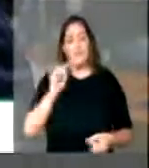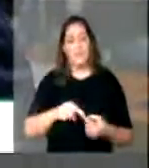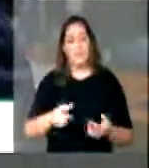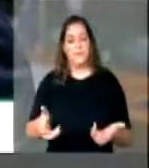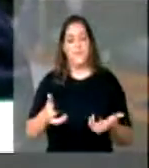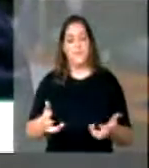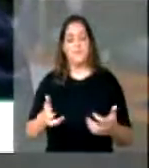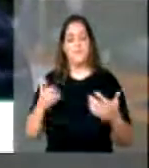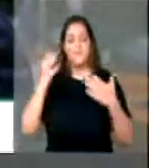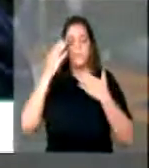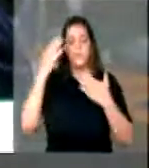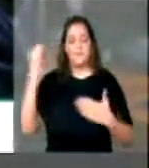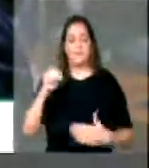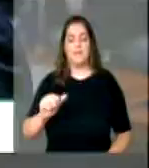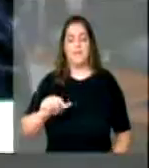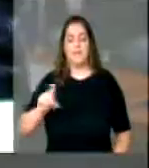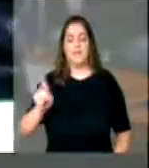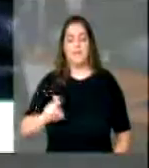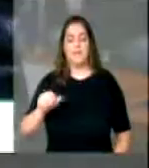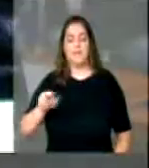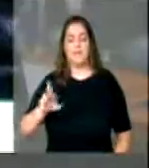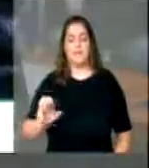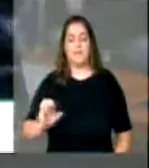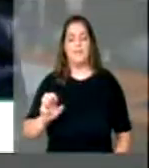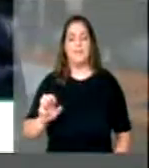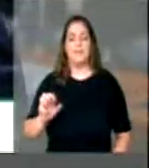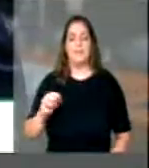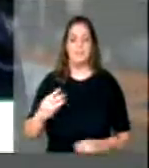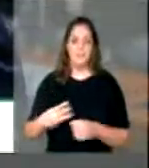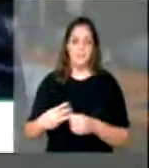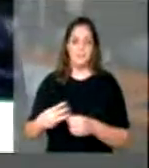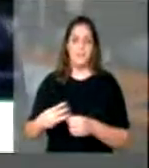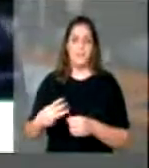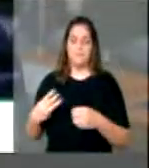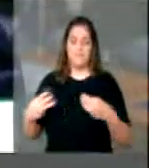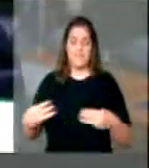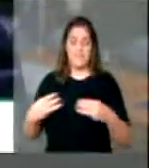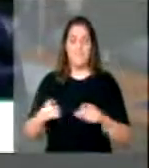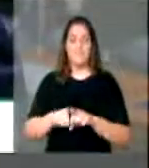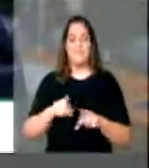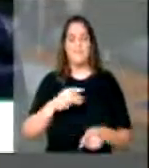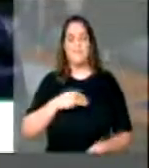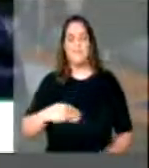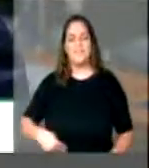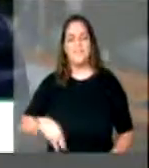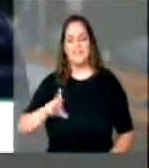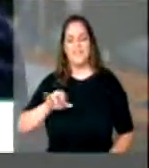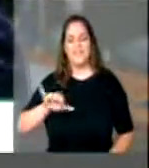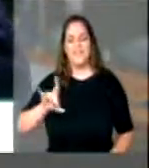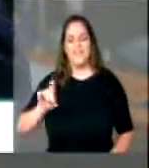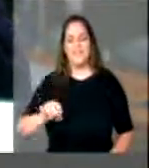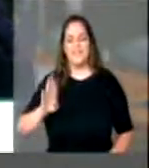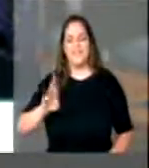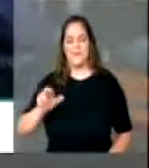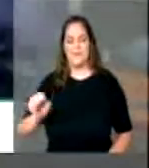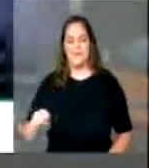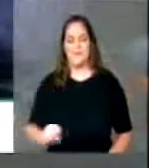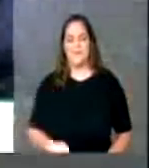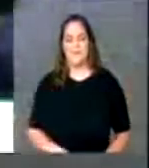Alexandre Teixeira, do Ministério do Paraná, e ao ministro Ricardo Barros, aqui em Brasília. Muito obrigado. Muito obrigado,